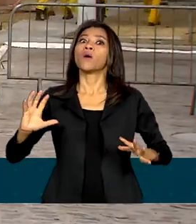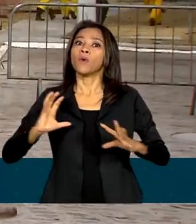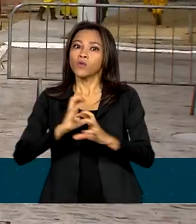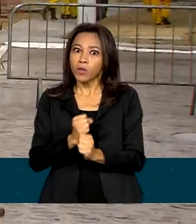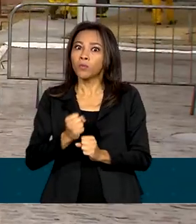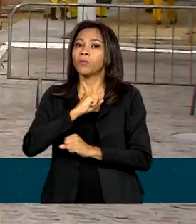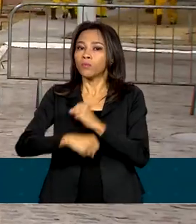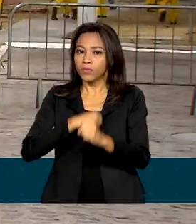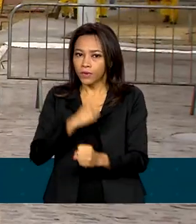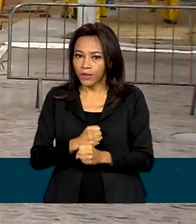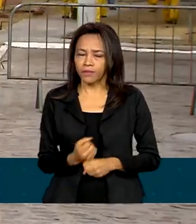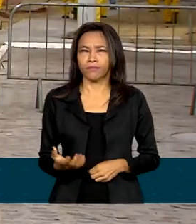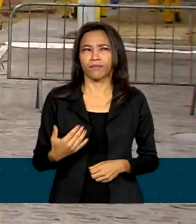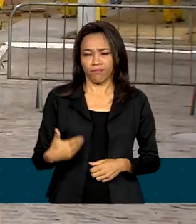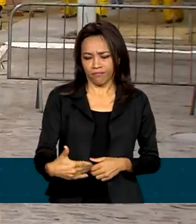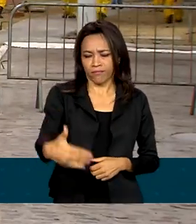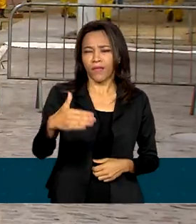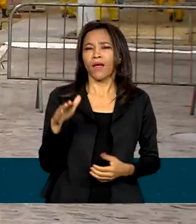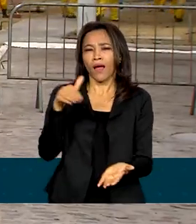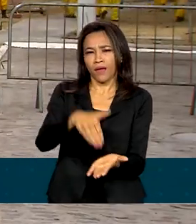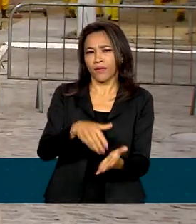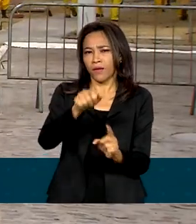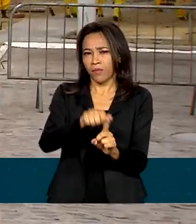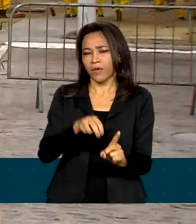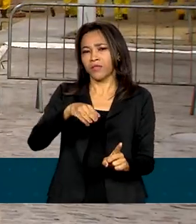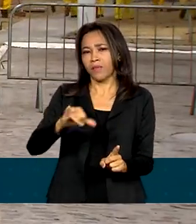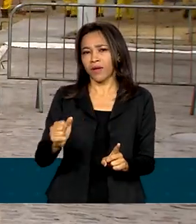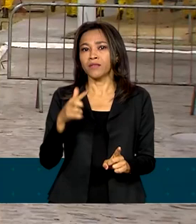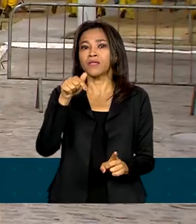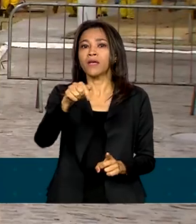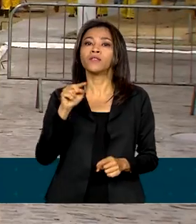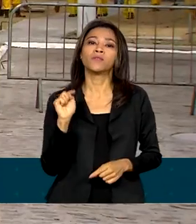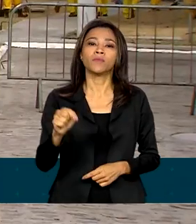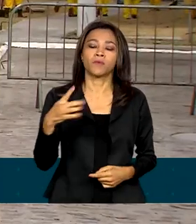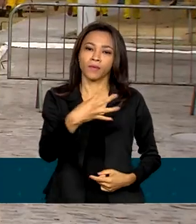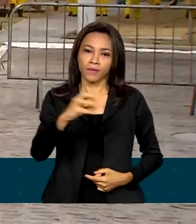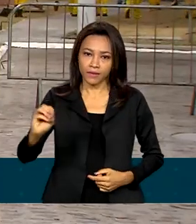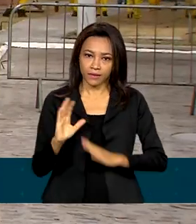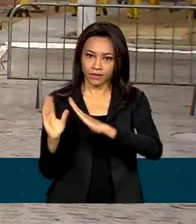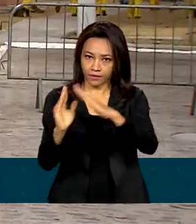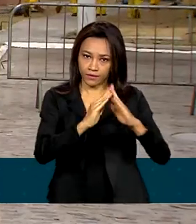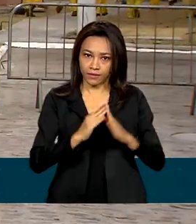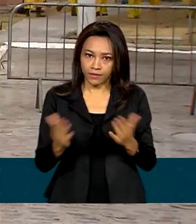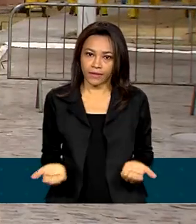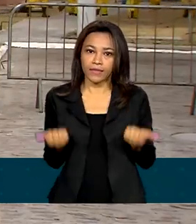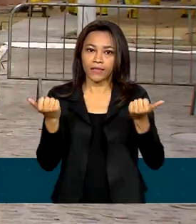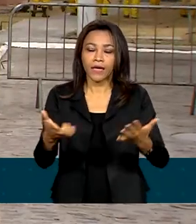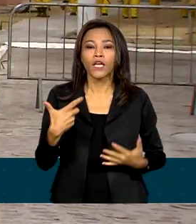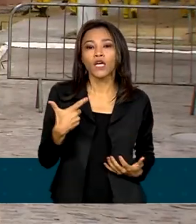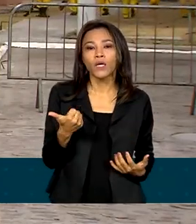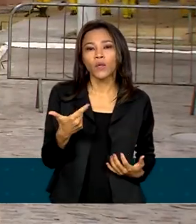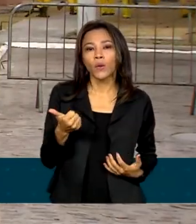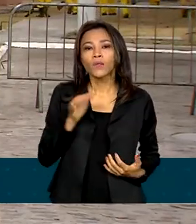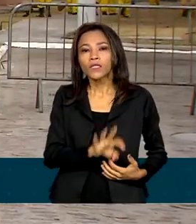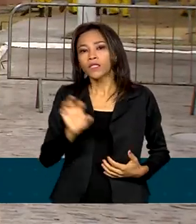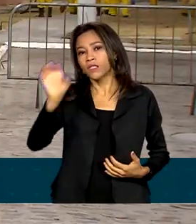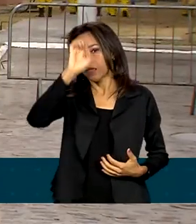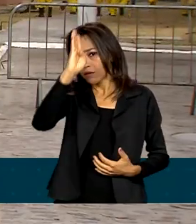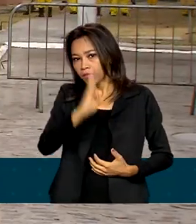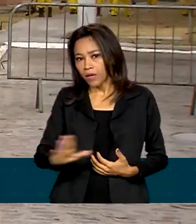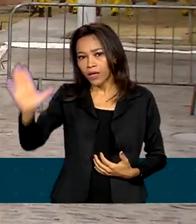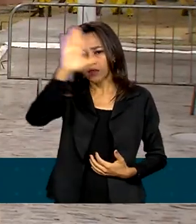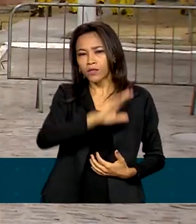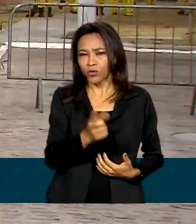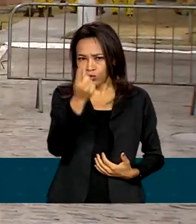o mês de maio sejam entregues 7.400 unidades habitacionais do programa em 12 estados do país, com um